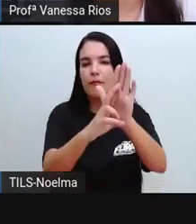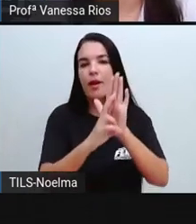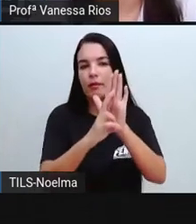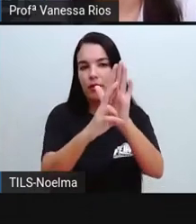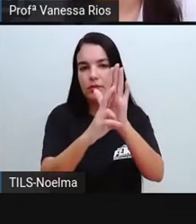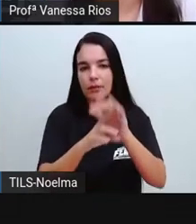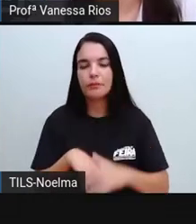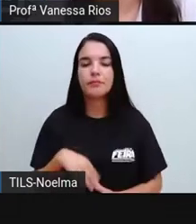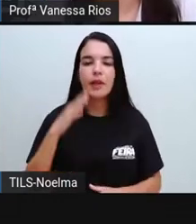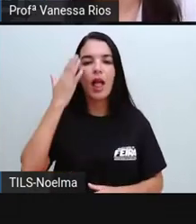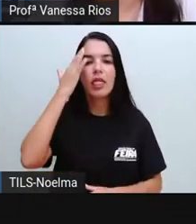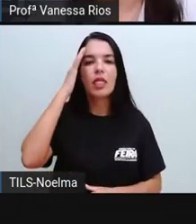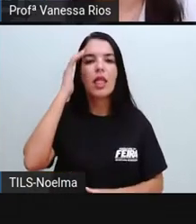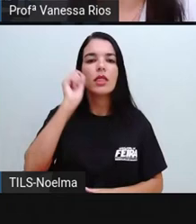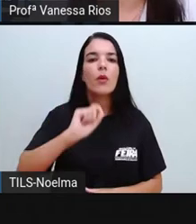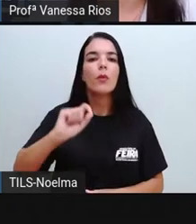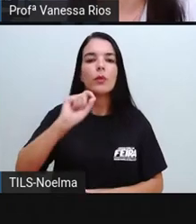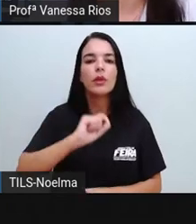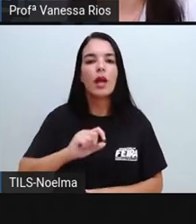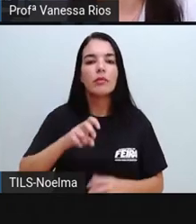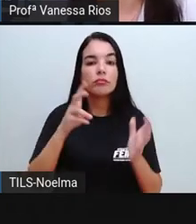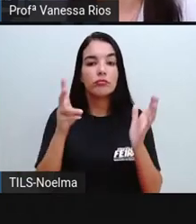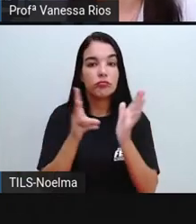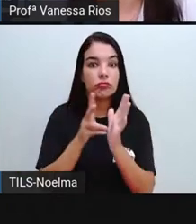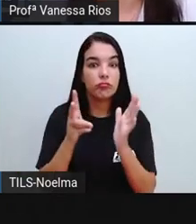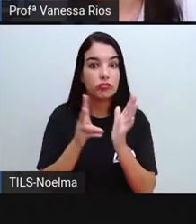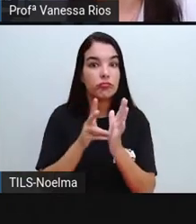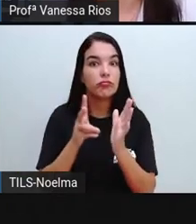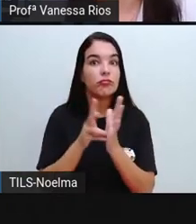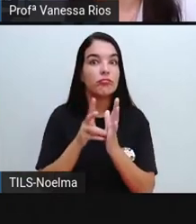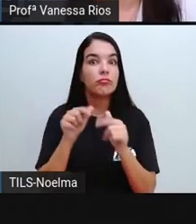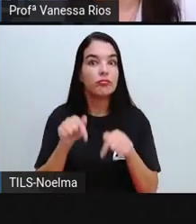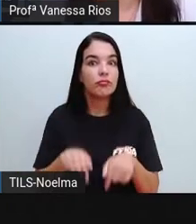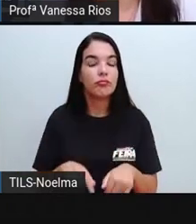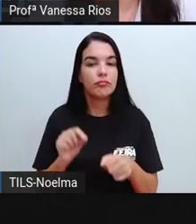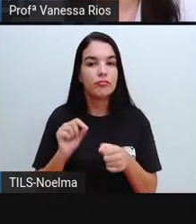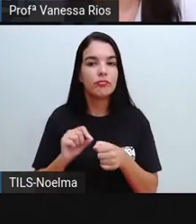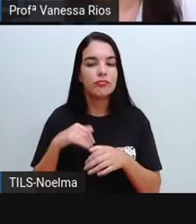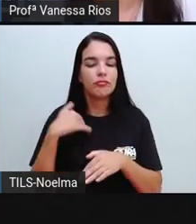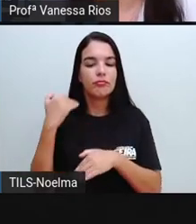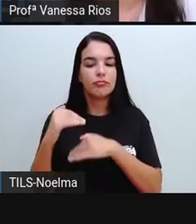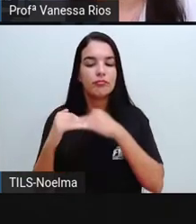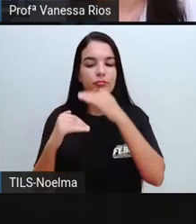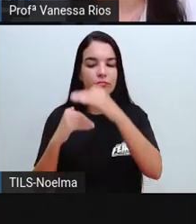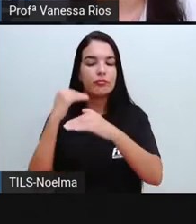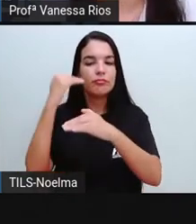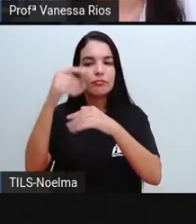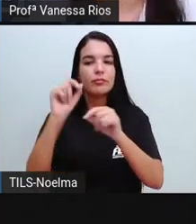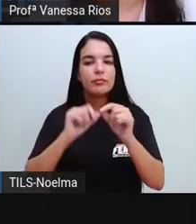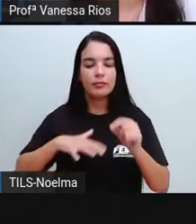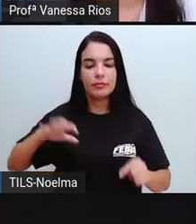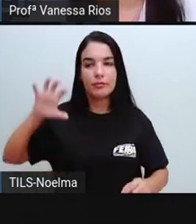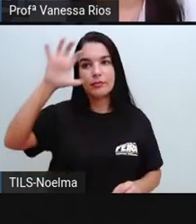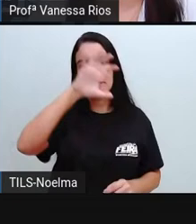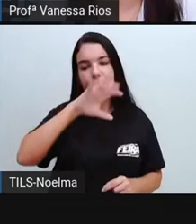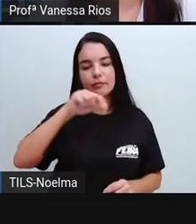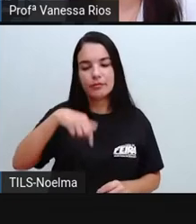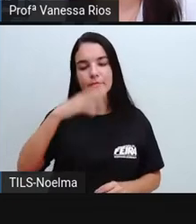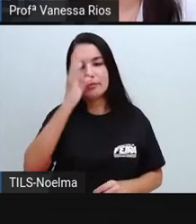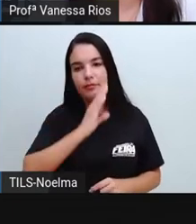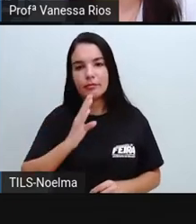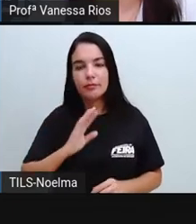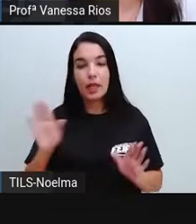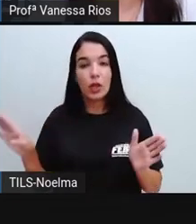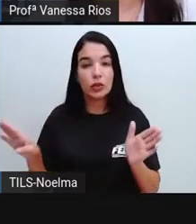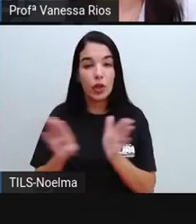que a agricultura desenvolvida pelos indígenas era algo que estava dentro do território brasileiro. A partir da